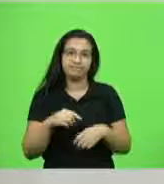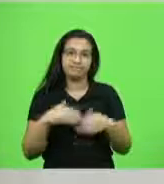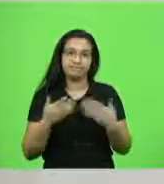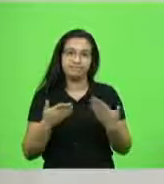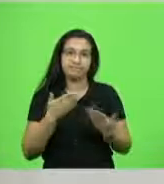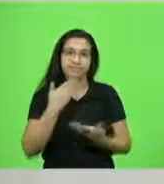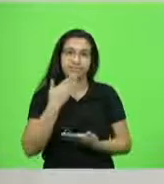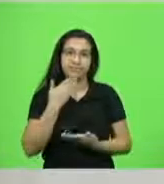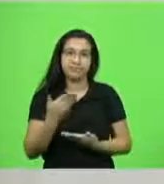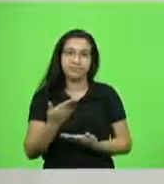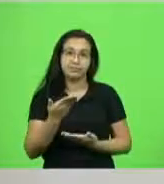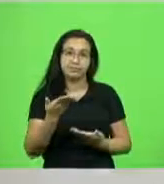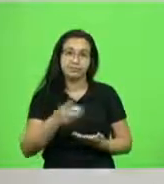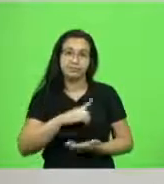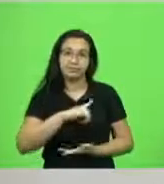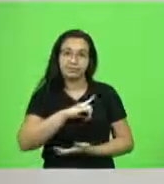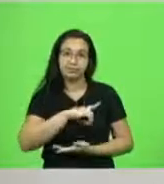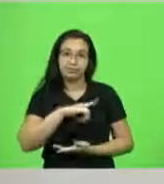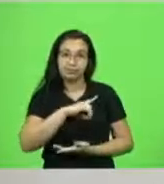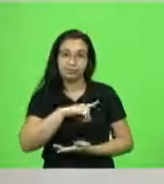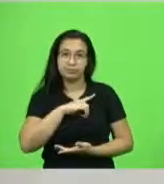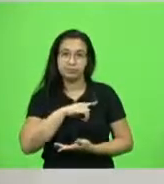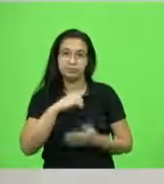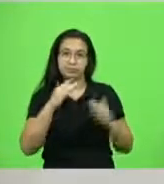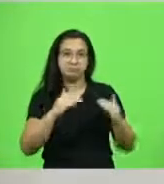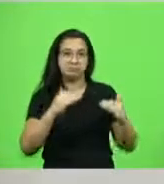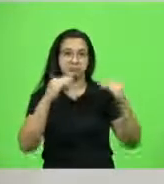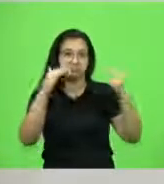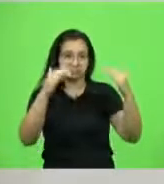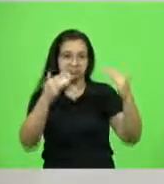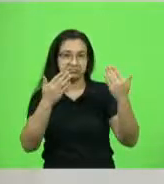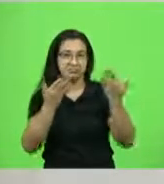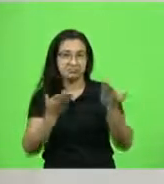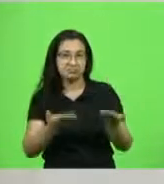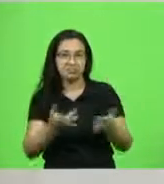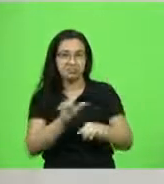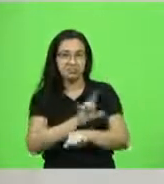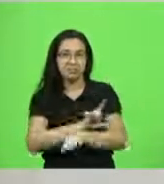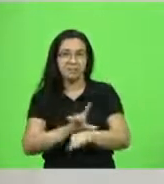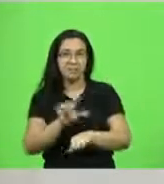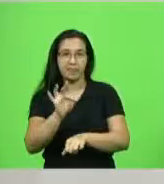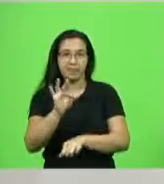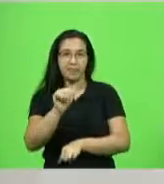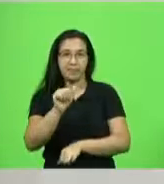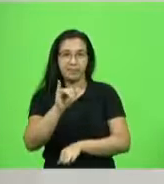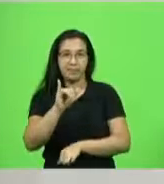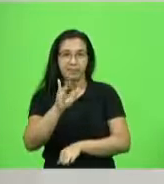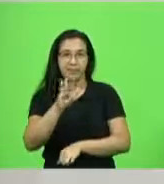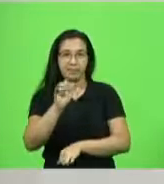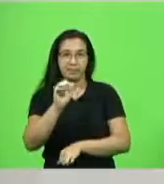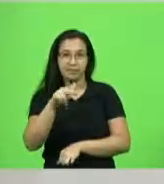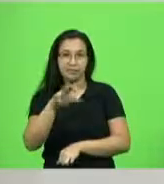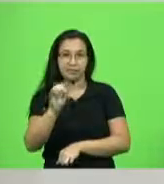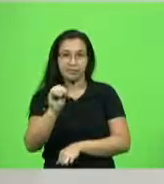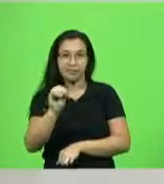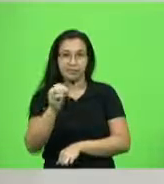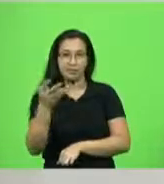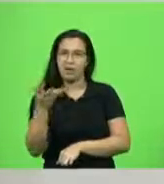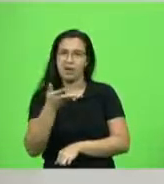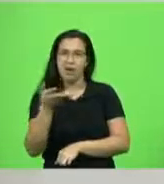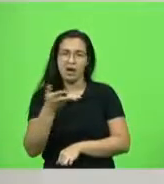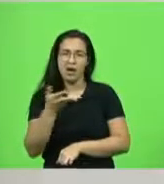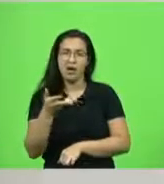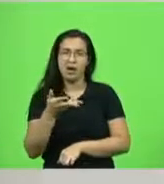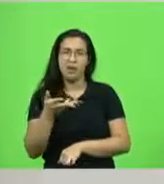ao delegado regional, que é de alta excelência na região de Lages, que é o Fabiano, que nos ajudem a rapidamente